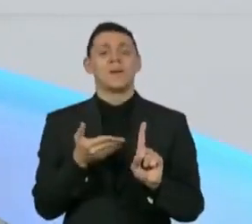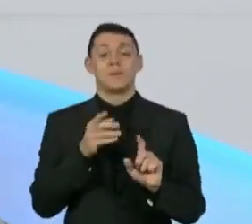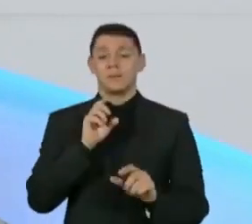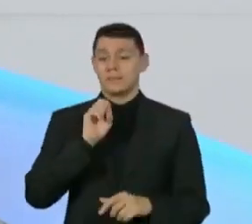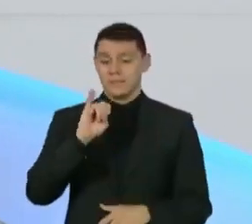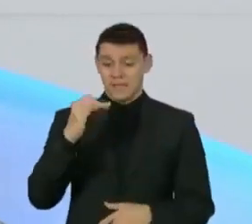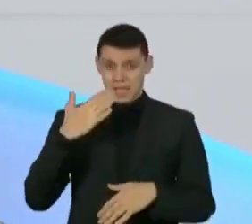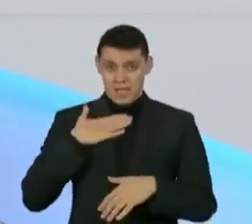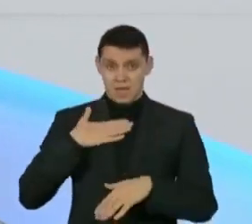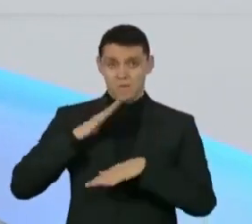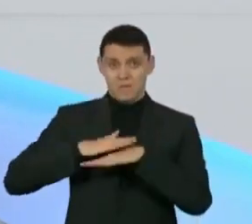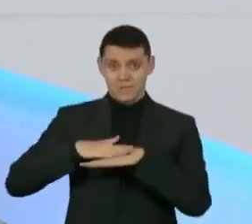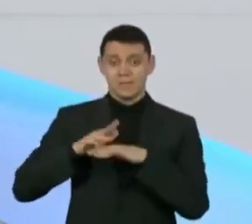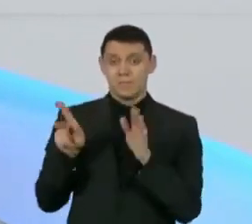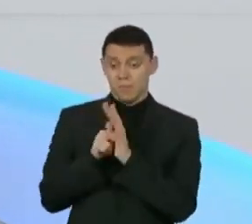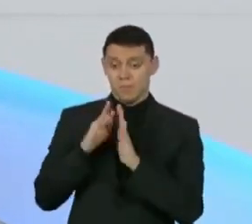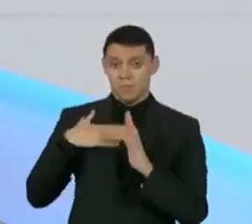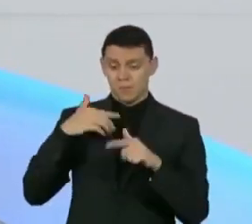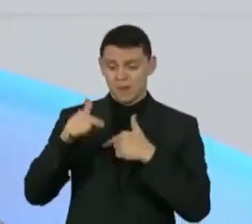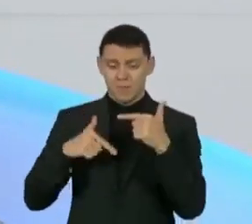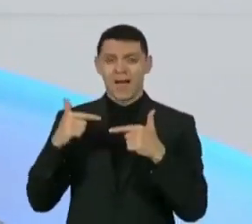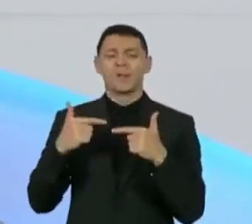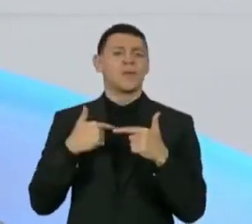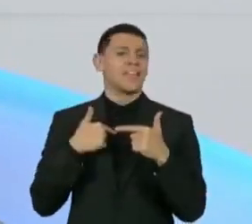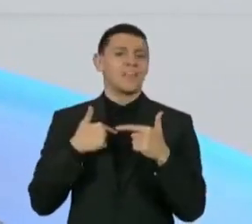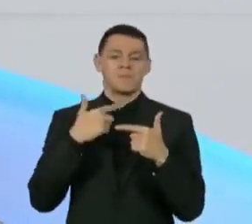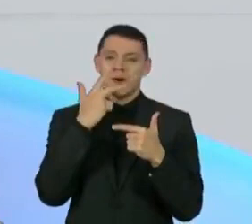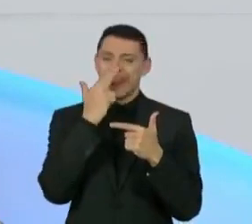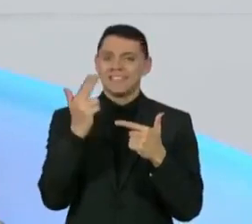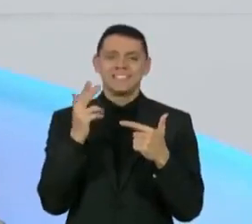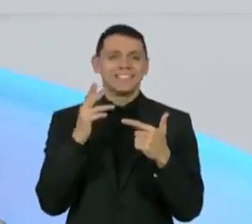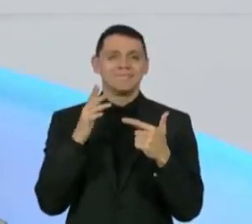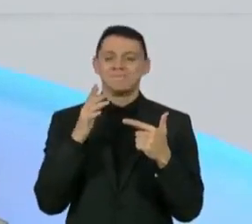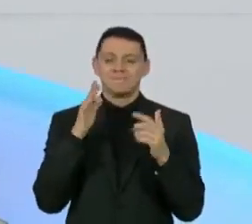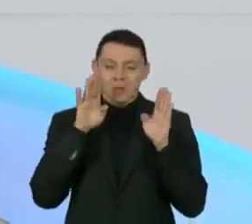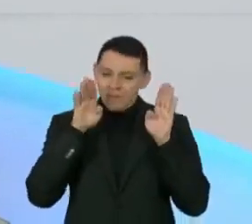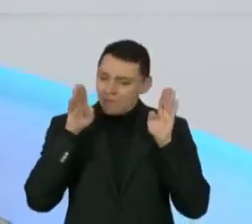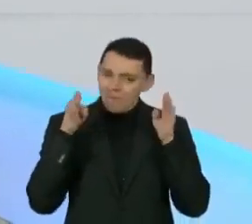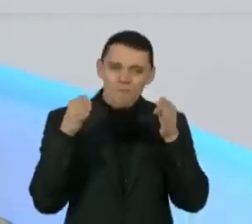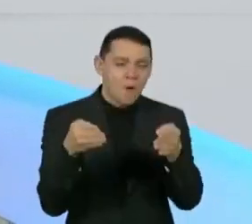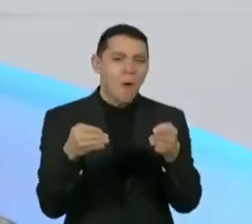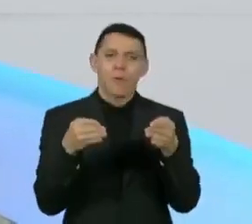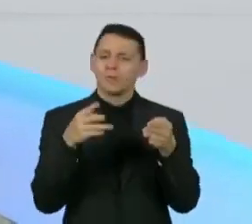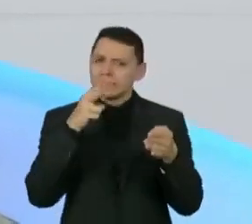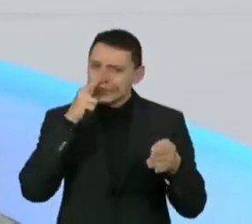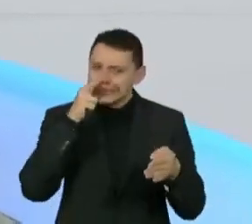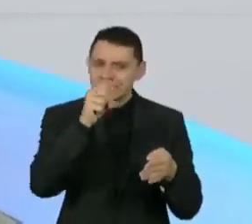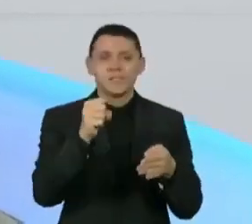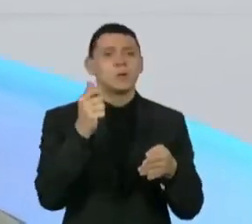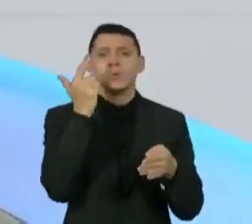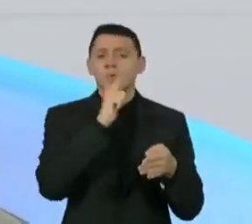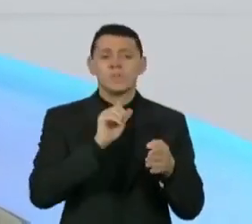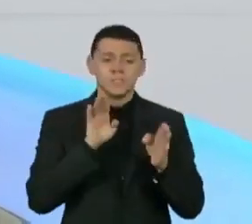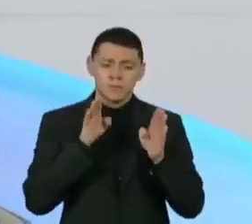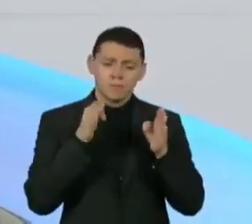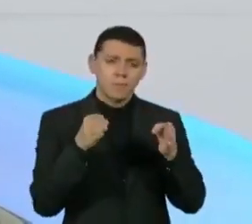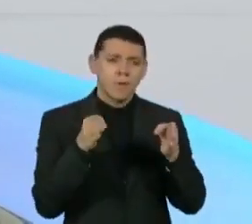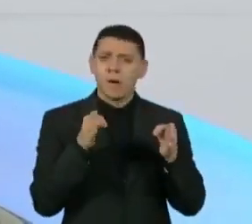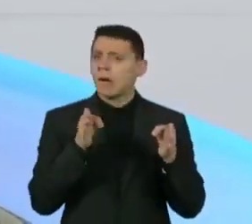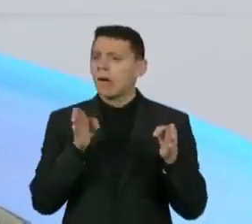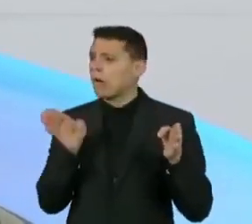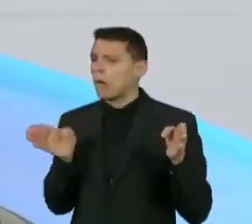demais Sabe assim Eu tenho uma dedicação muito grande Eu não consigo fazer duas coisas ao mesmo tempo